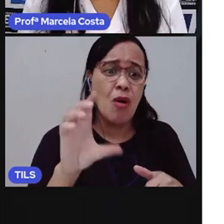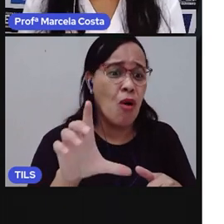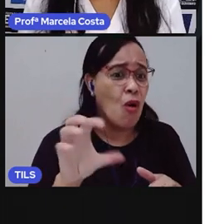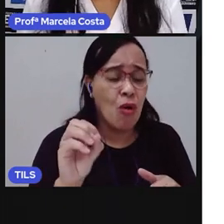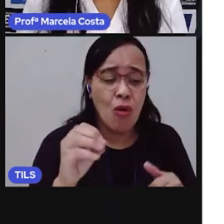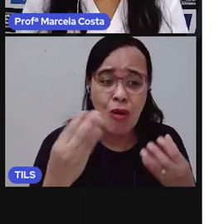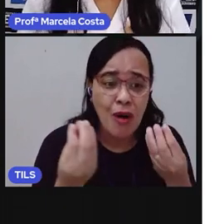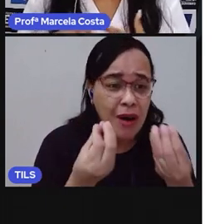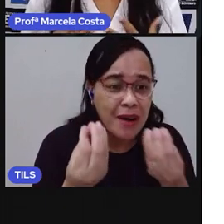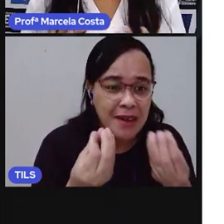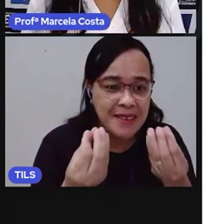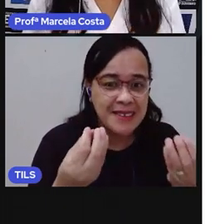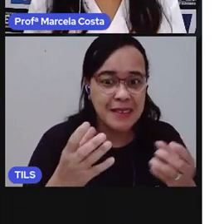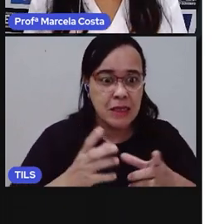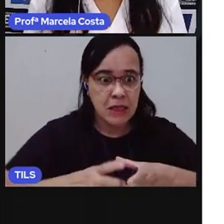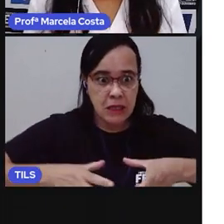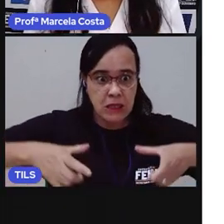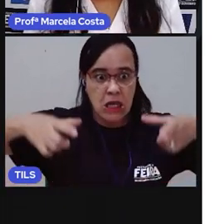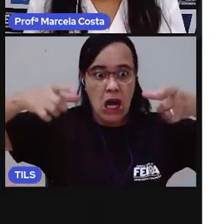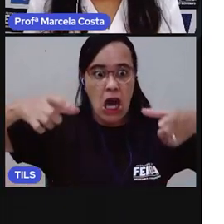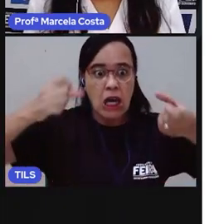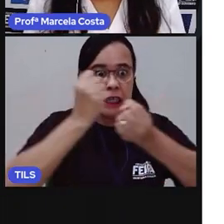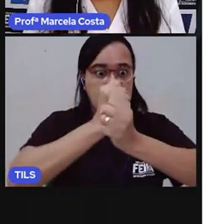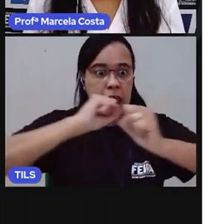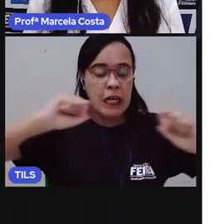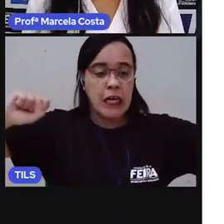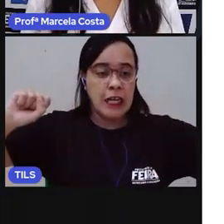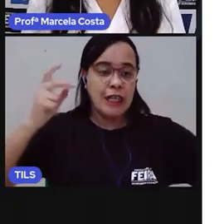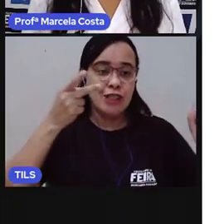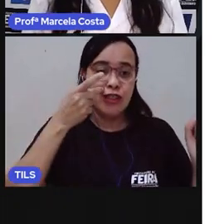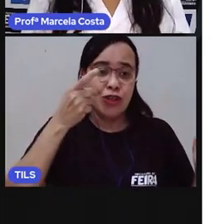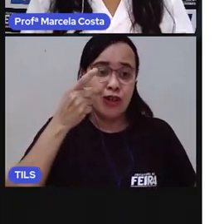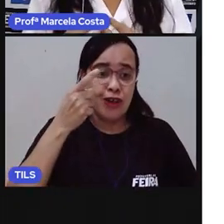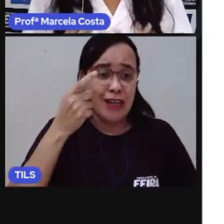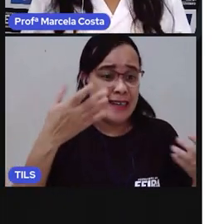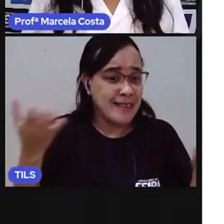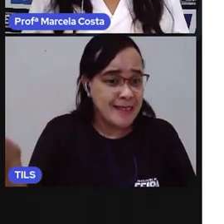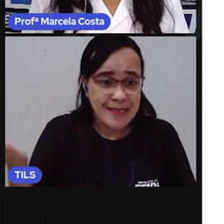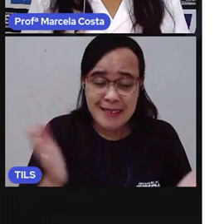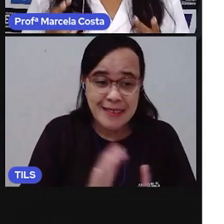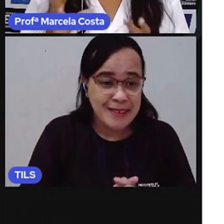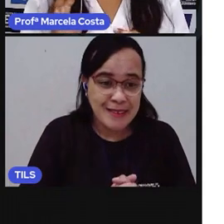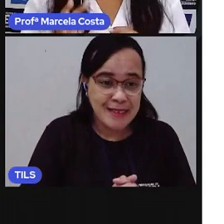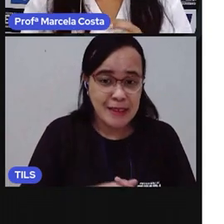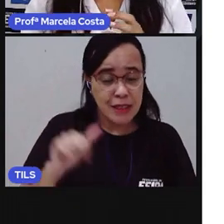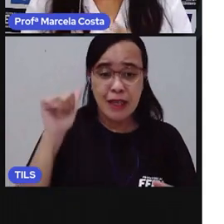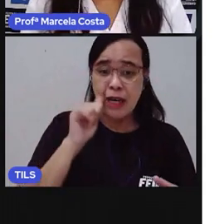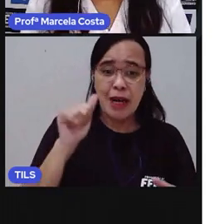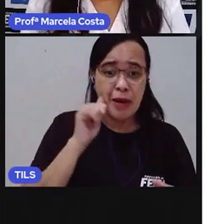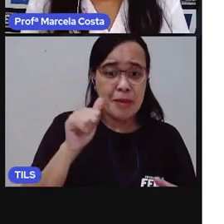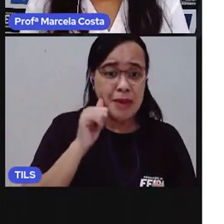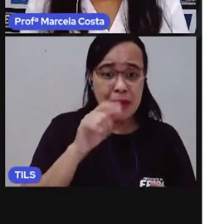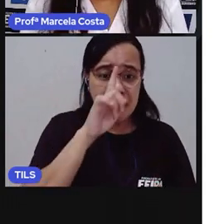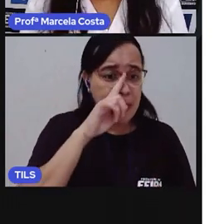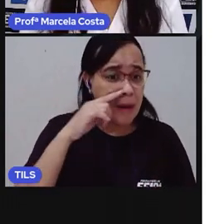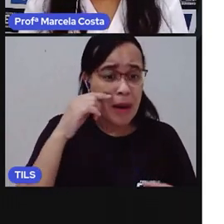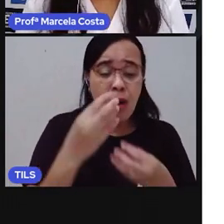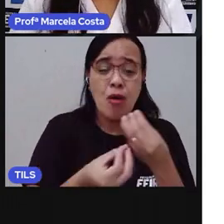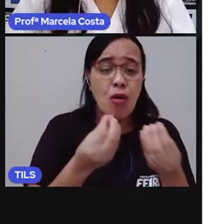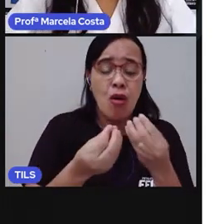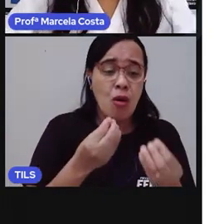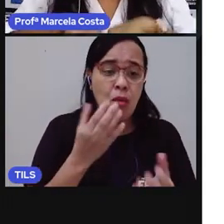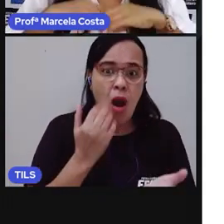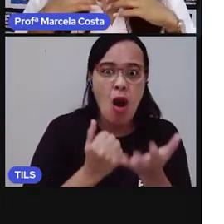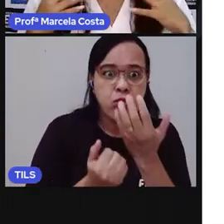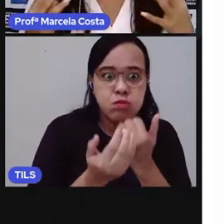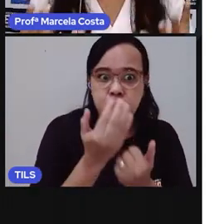em um bolo enorme de chocolate. E a Chapeuzinho comeu esse bolo de chocolate,